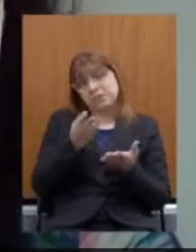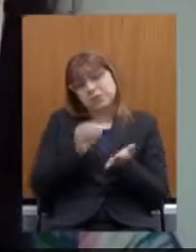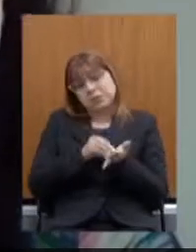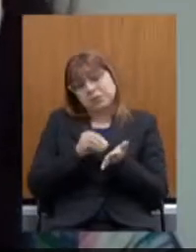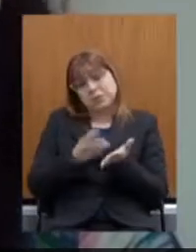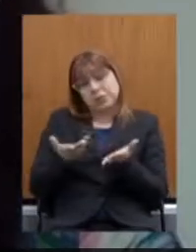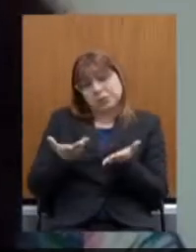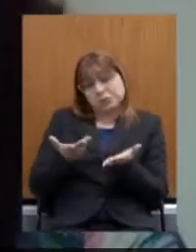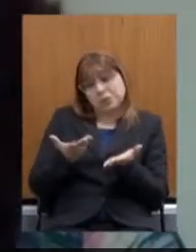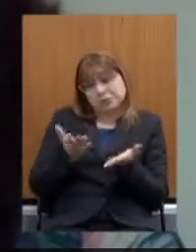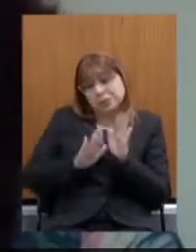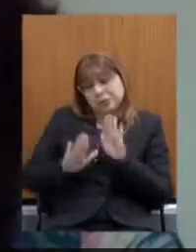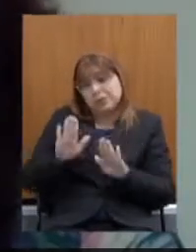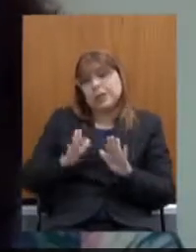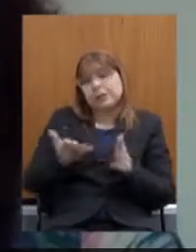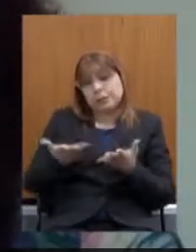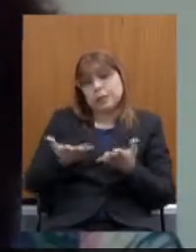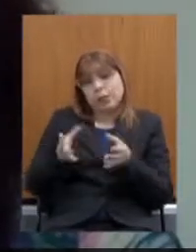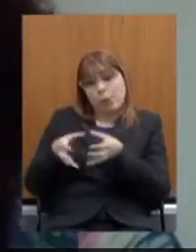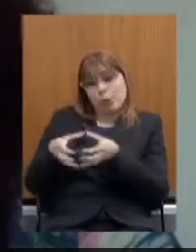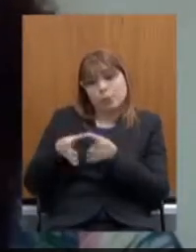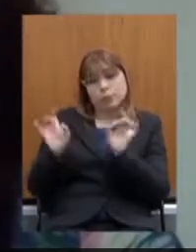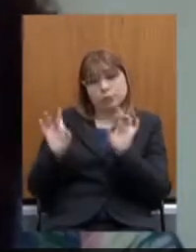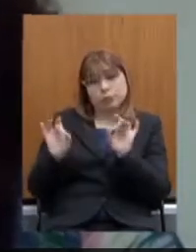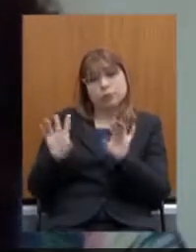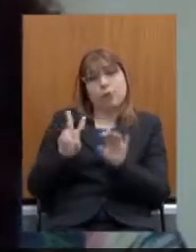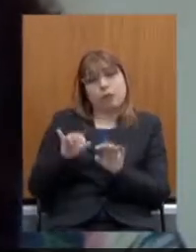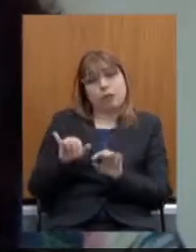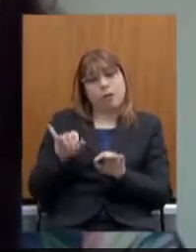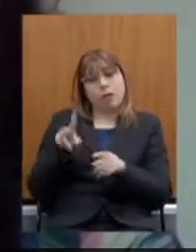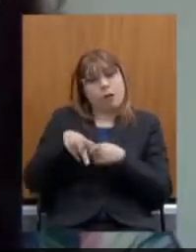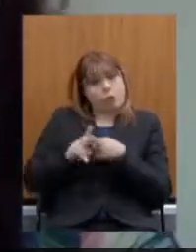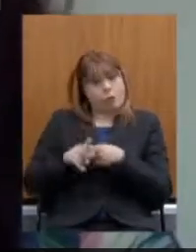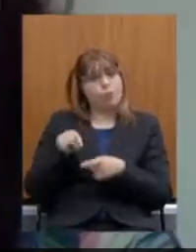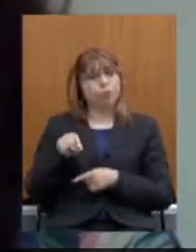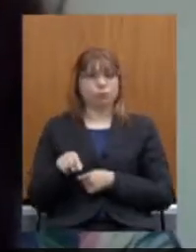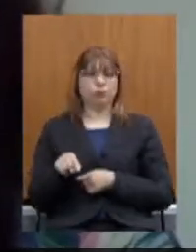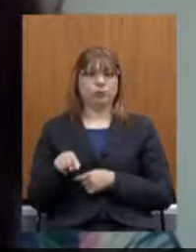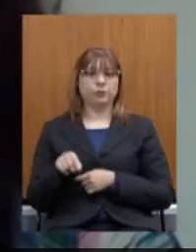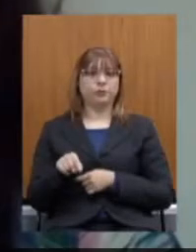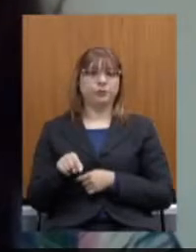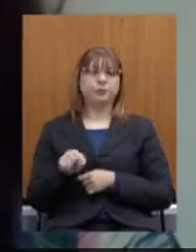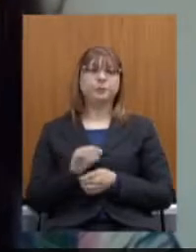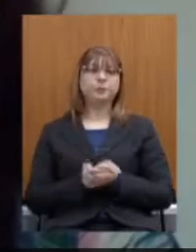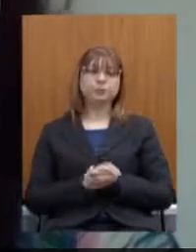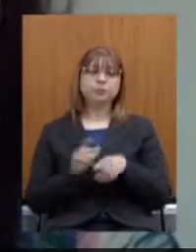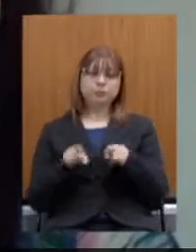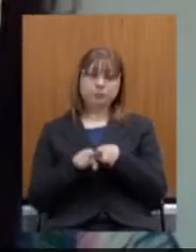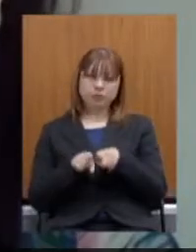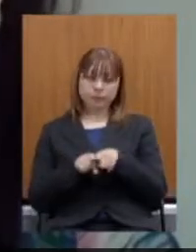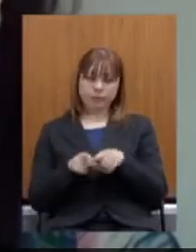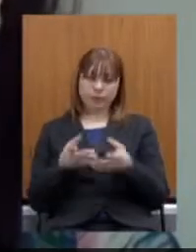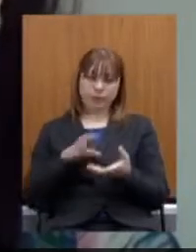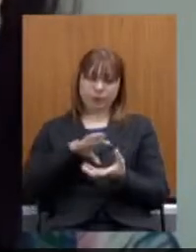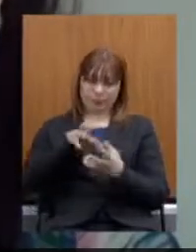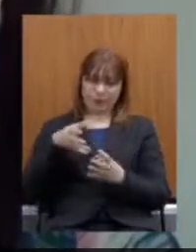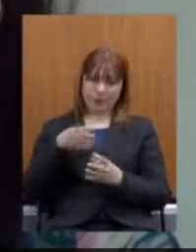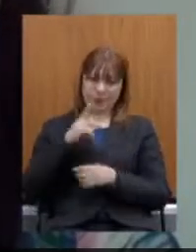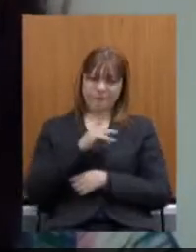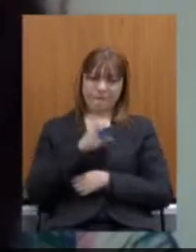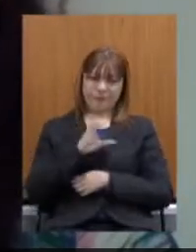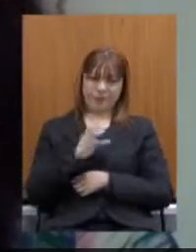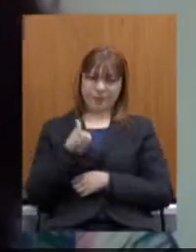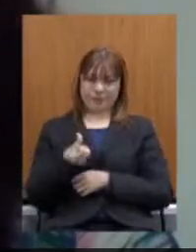corrigido na comissão especial. Quando a proposta da reforma federal APEC-6